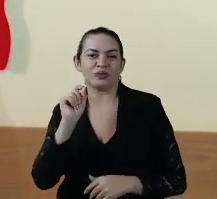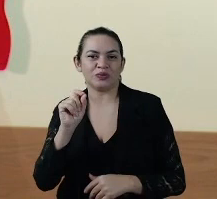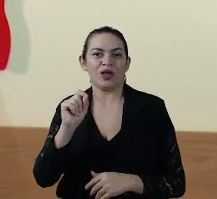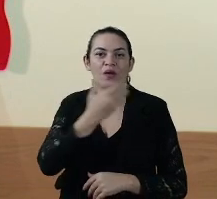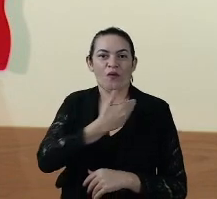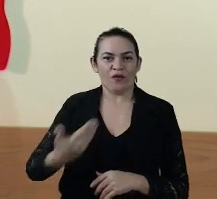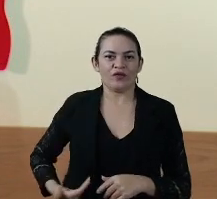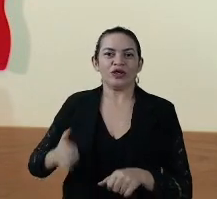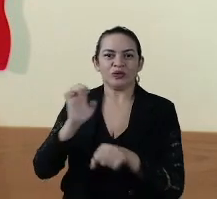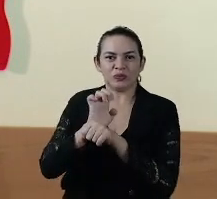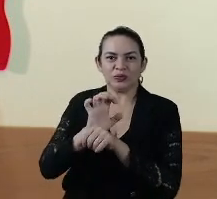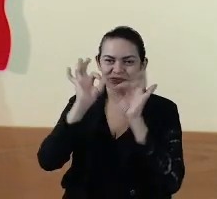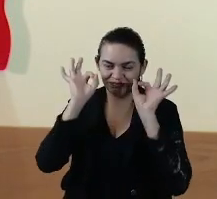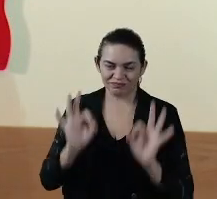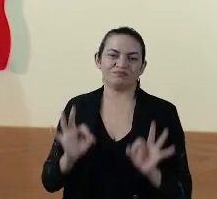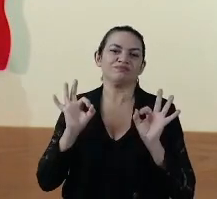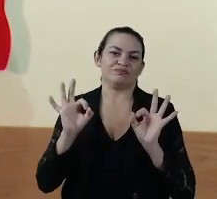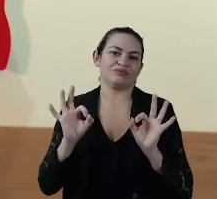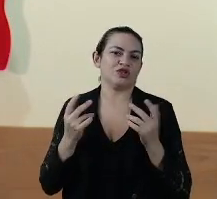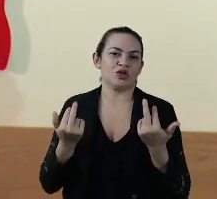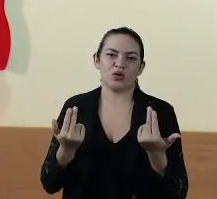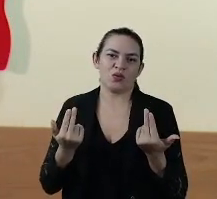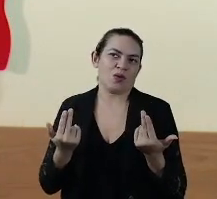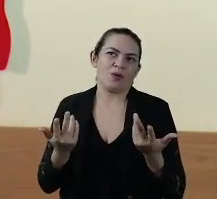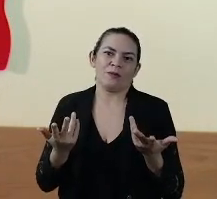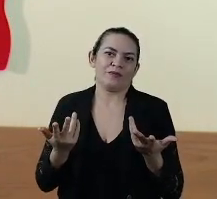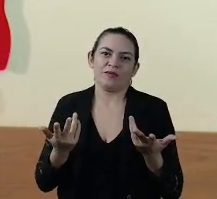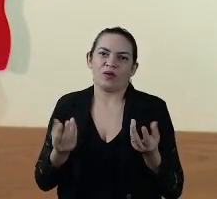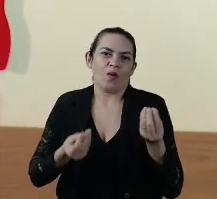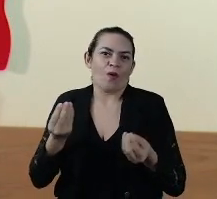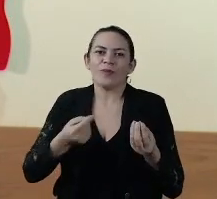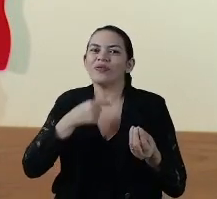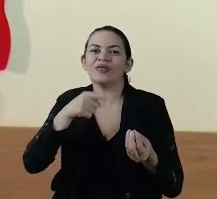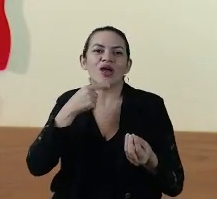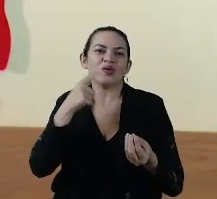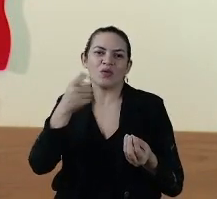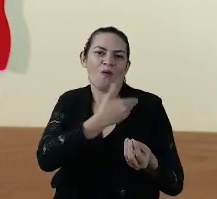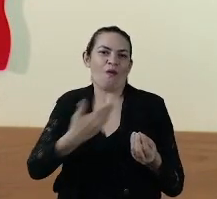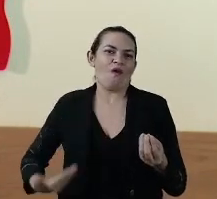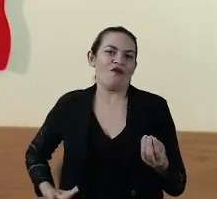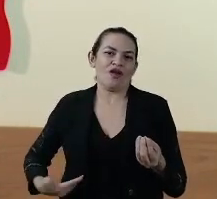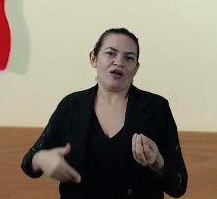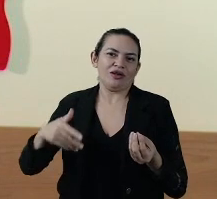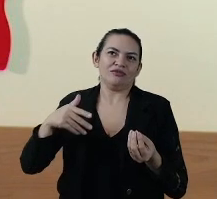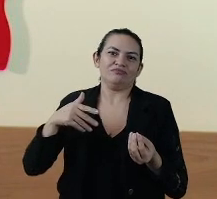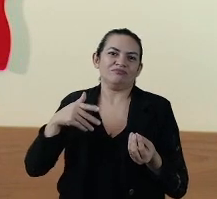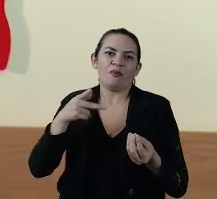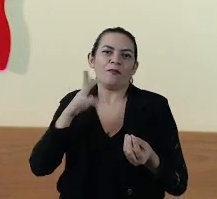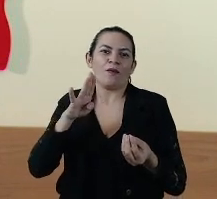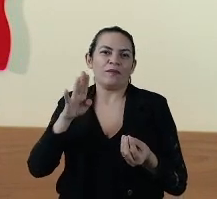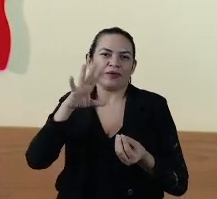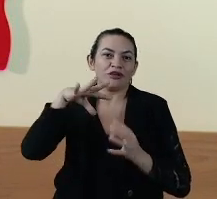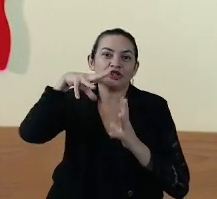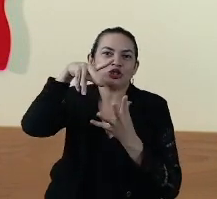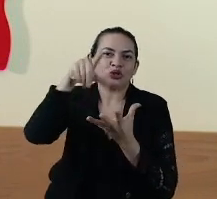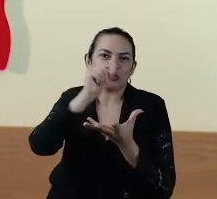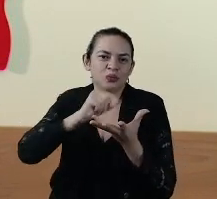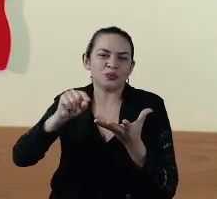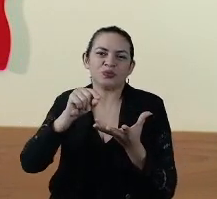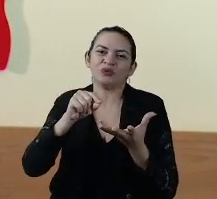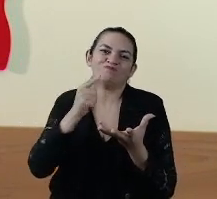governo do Estado, evidentemente, assim como nenhum conjunto de autoridades públicas do planeta, consegue